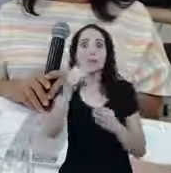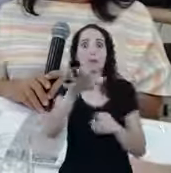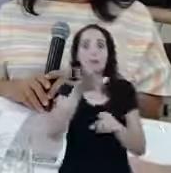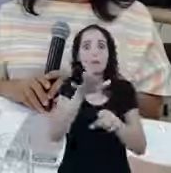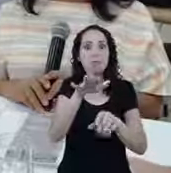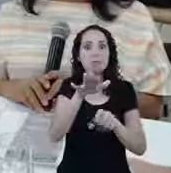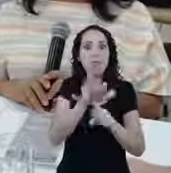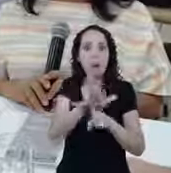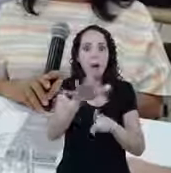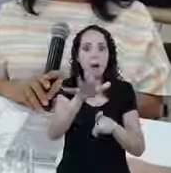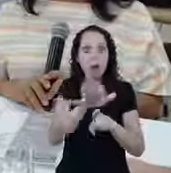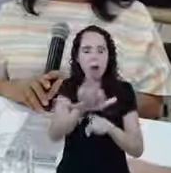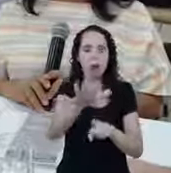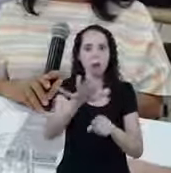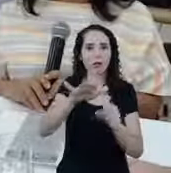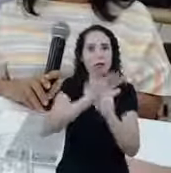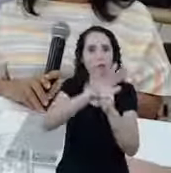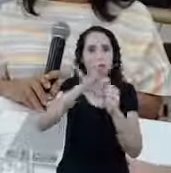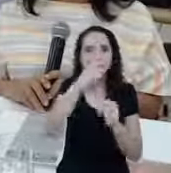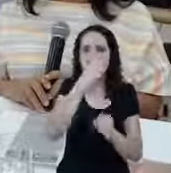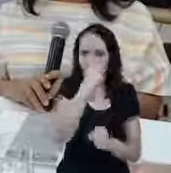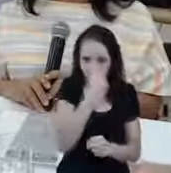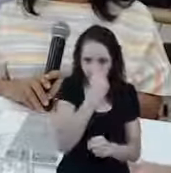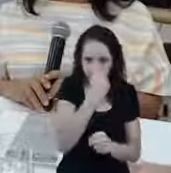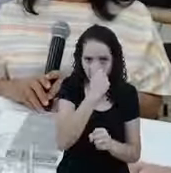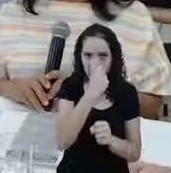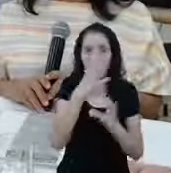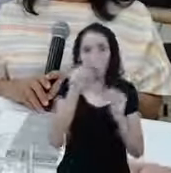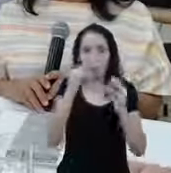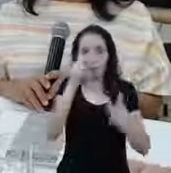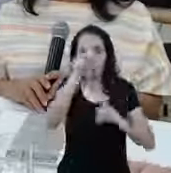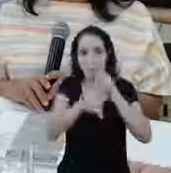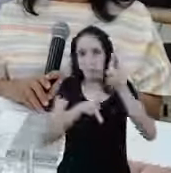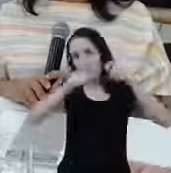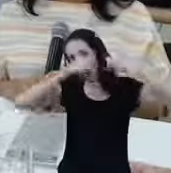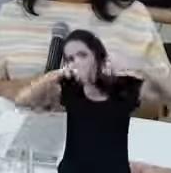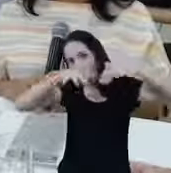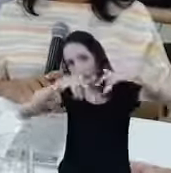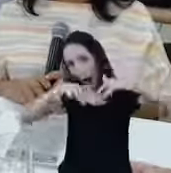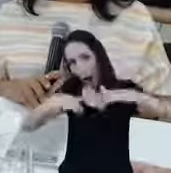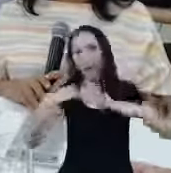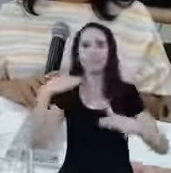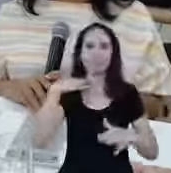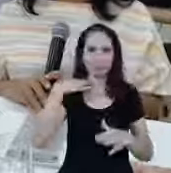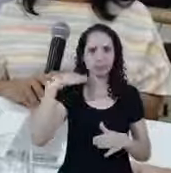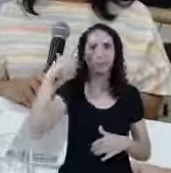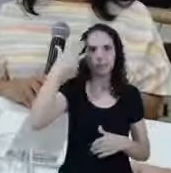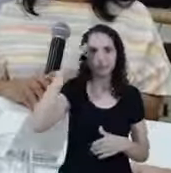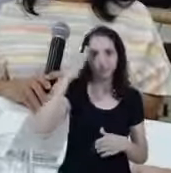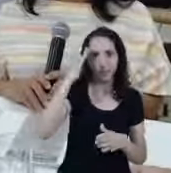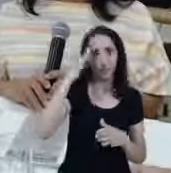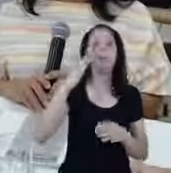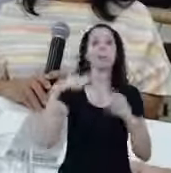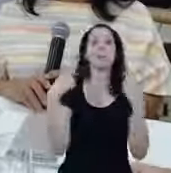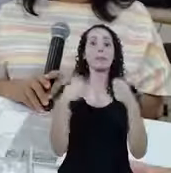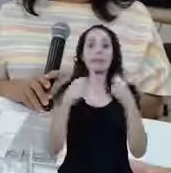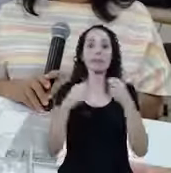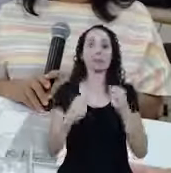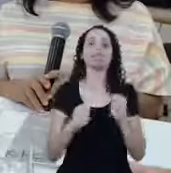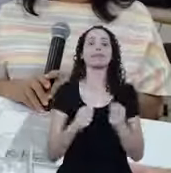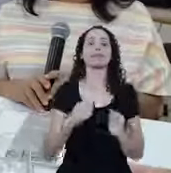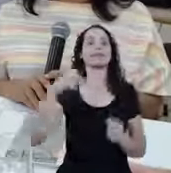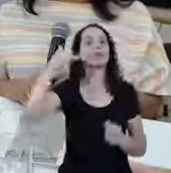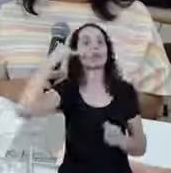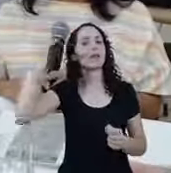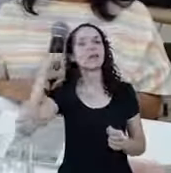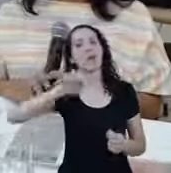governos em todas as esferas não querem Aglomerações nas agências Por isso que tudo vai ser feito pelas centrais telefônicas, pelo aplicativo